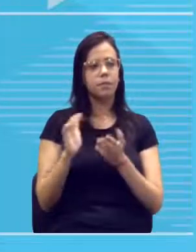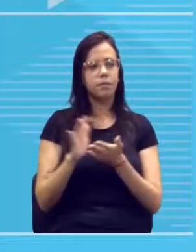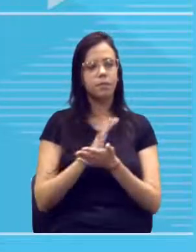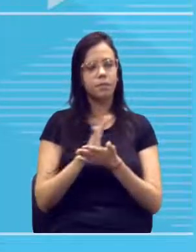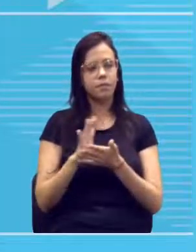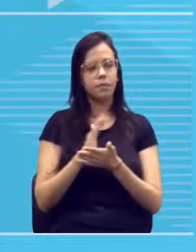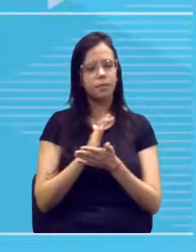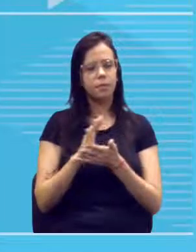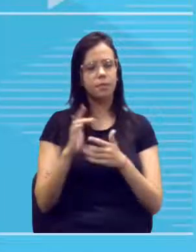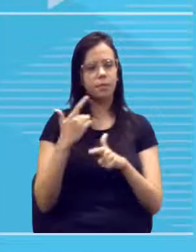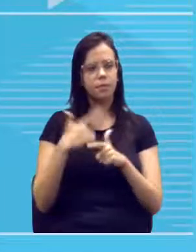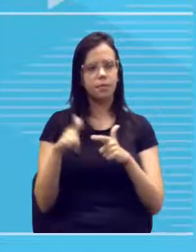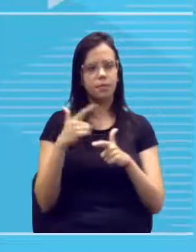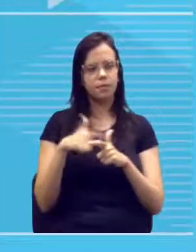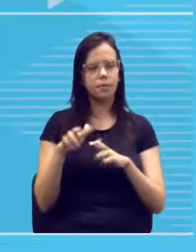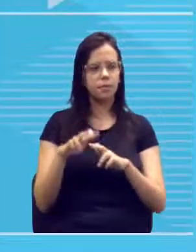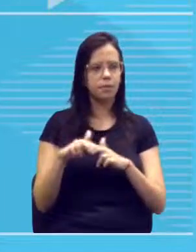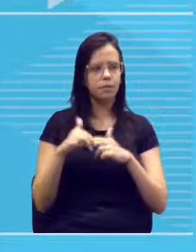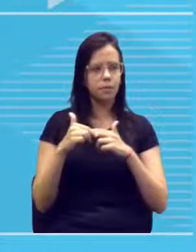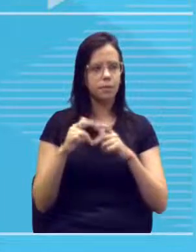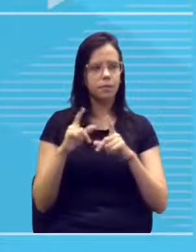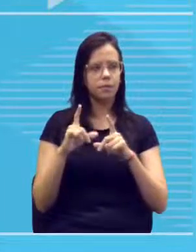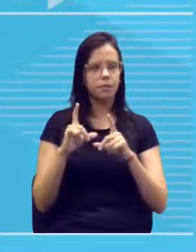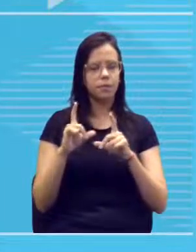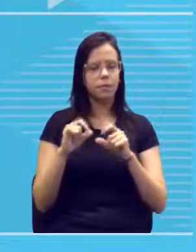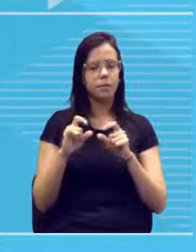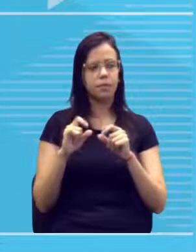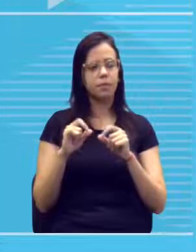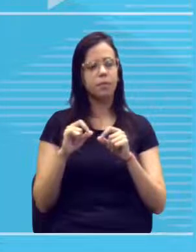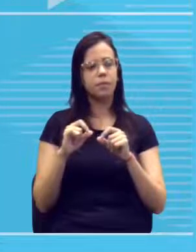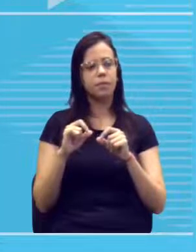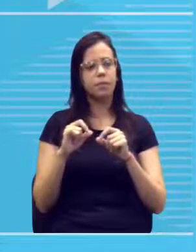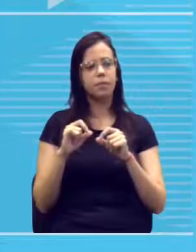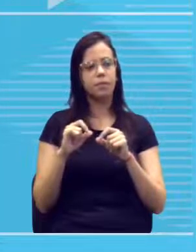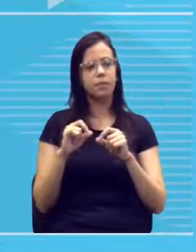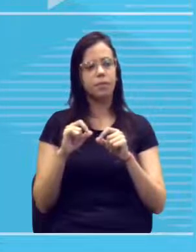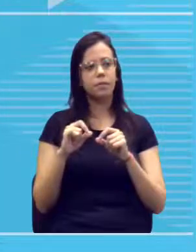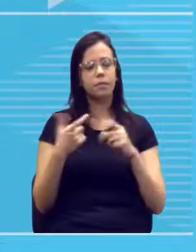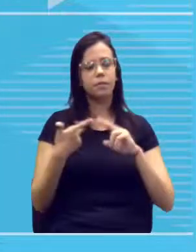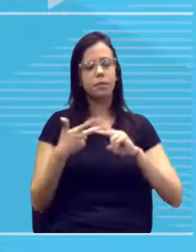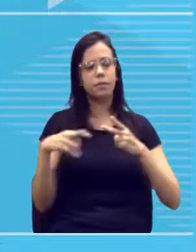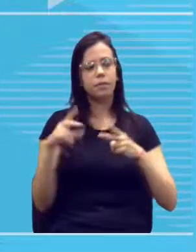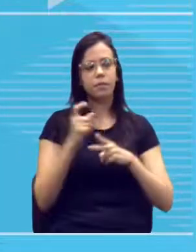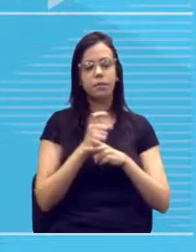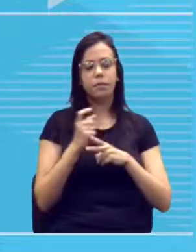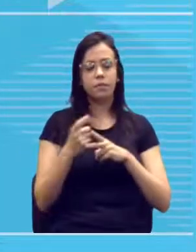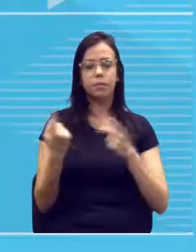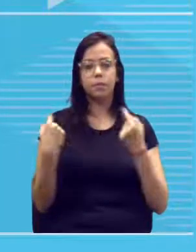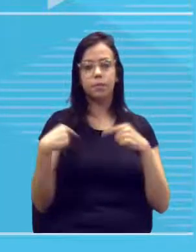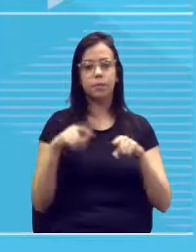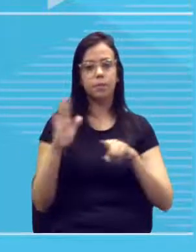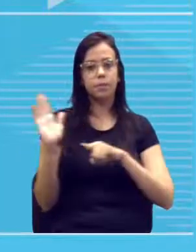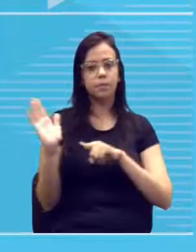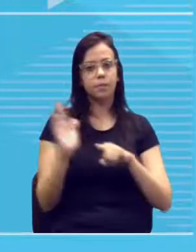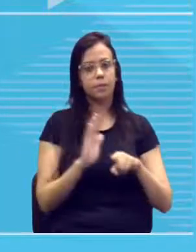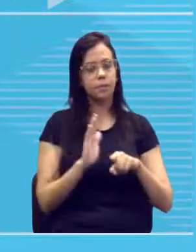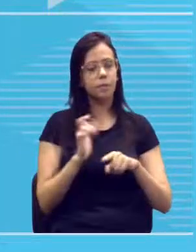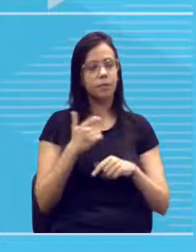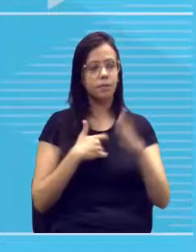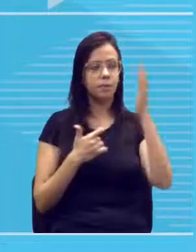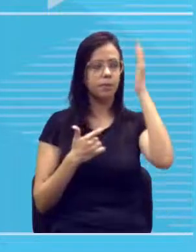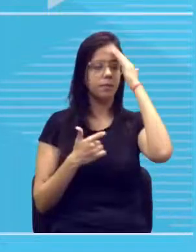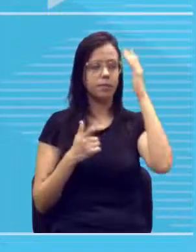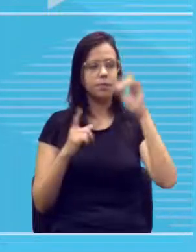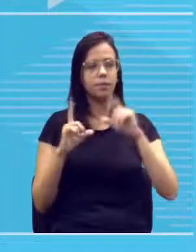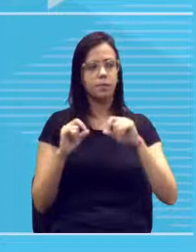causada pela ação de um gene recessivo. Opa, ele já me diz aqui que ele é recessivo. Então, eu entendo que os